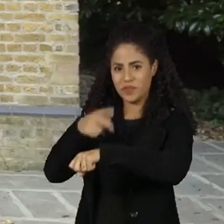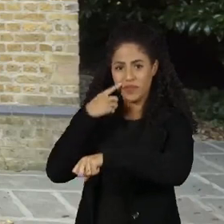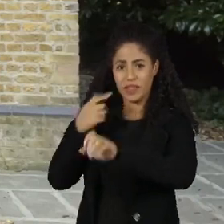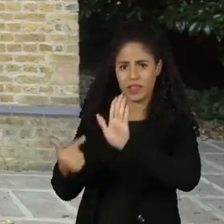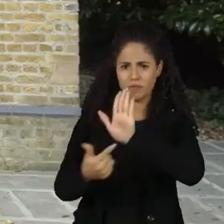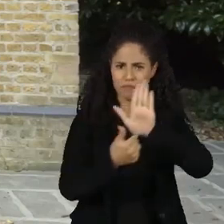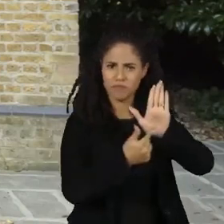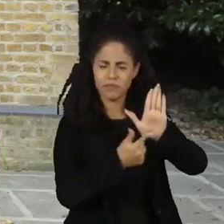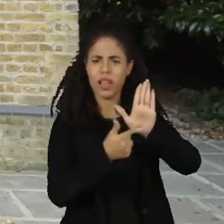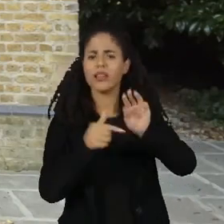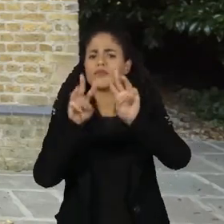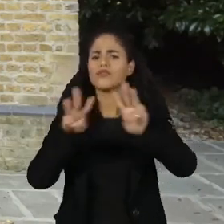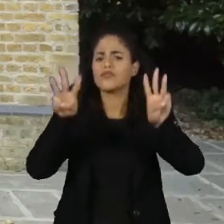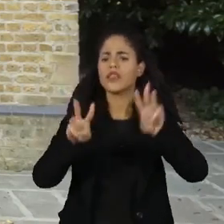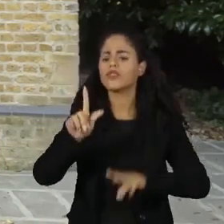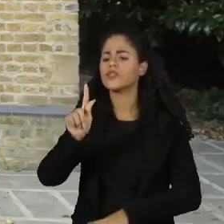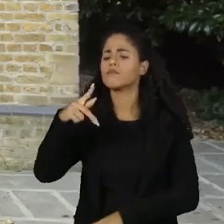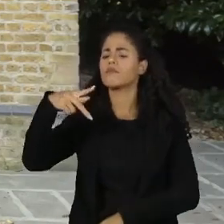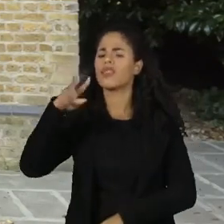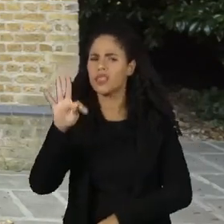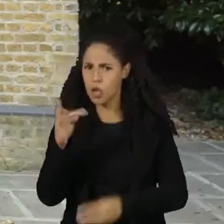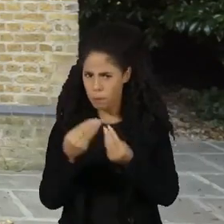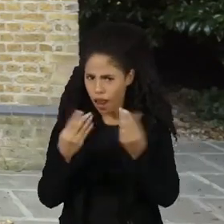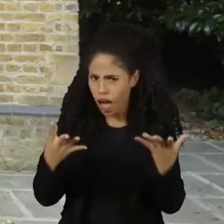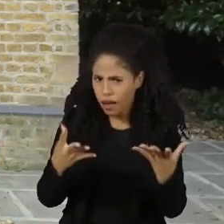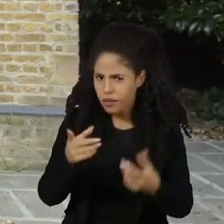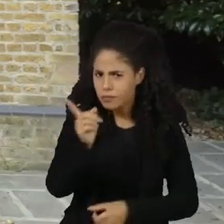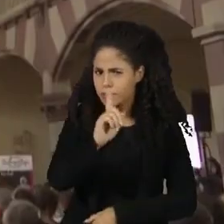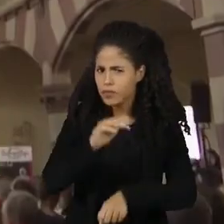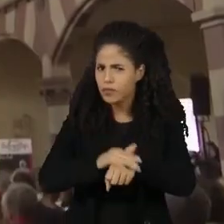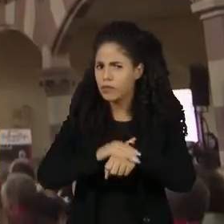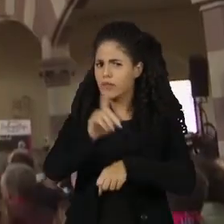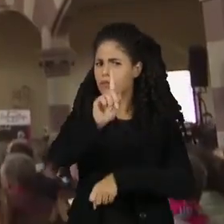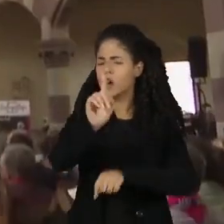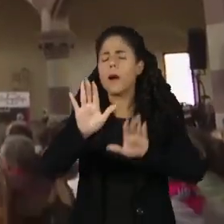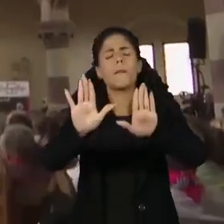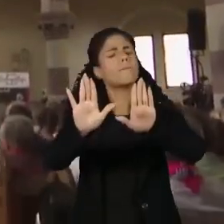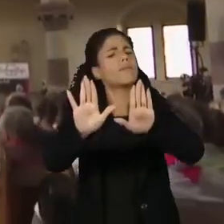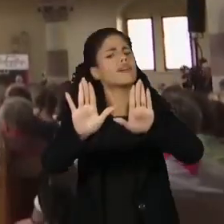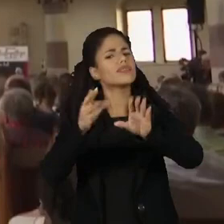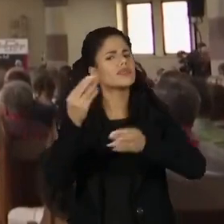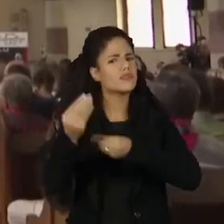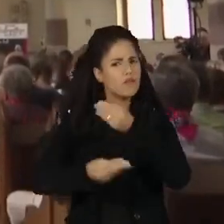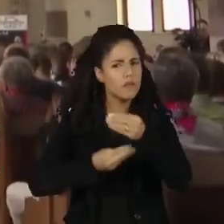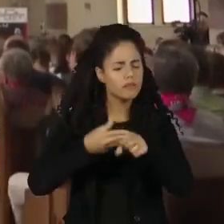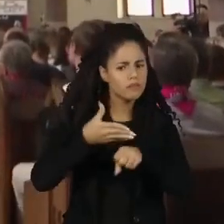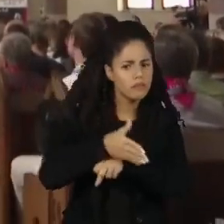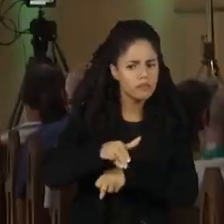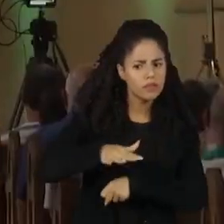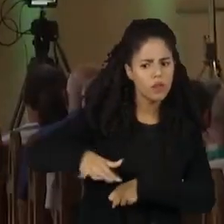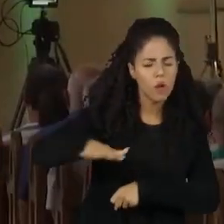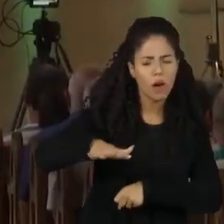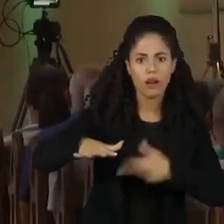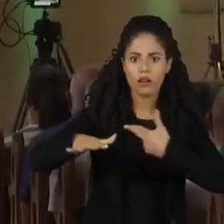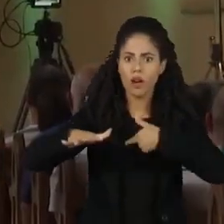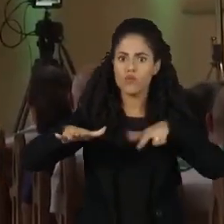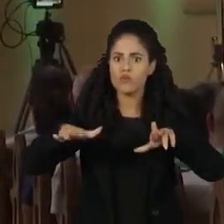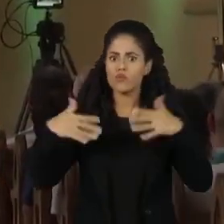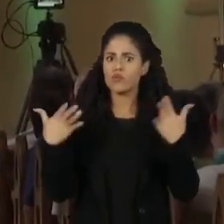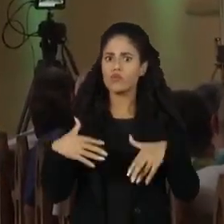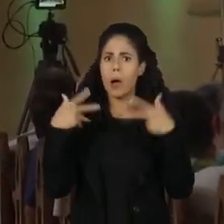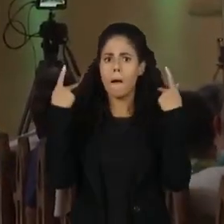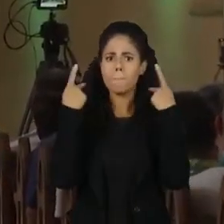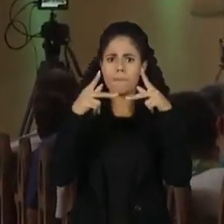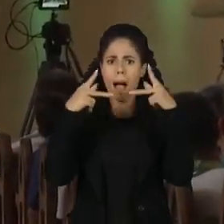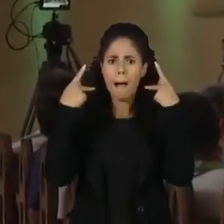GPT ainda não faz milagres, ao menos que a gente saiba. Mas ele já está invadindo espaços religiosos e pregando a